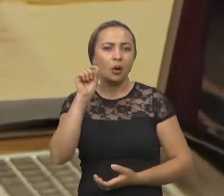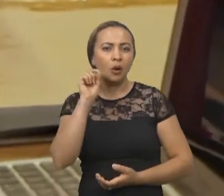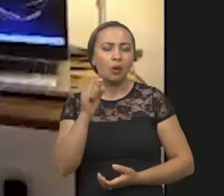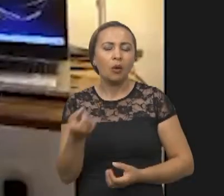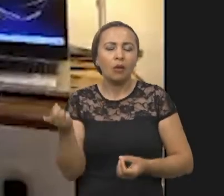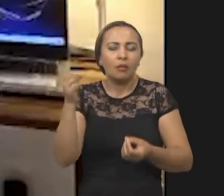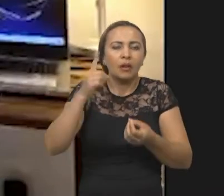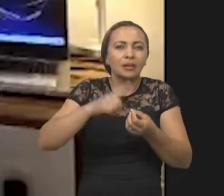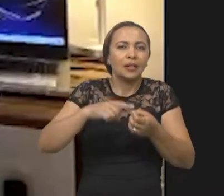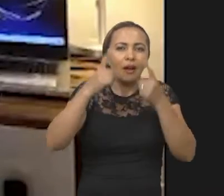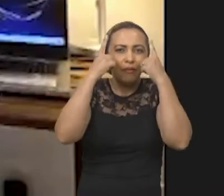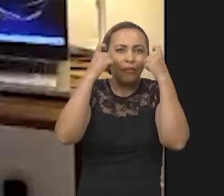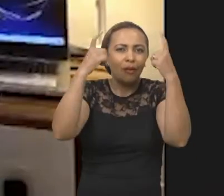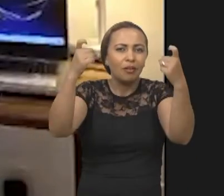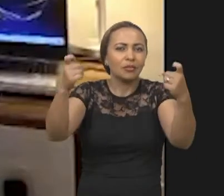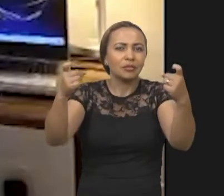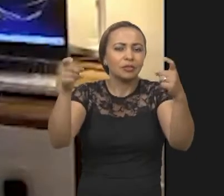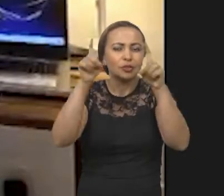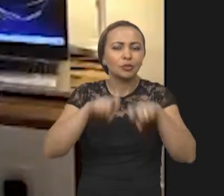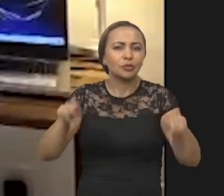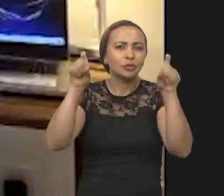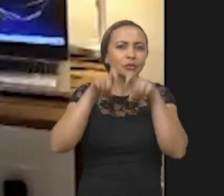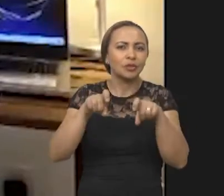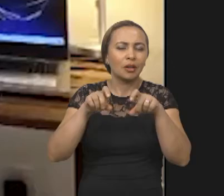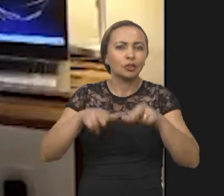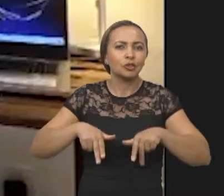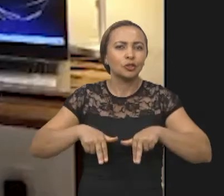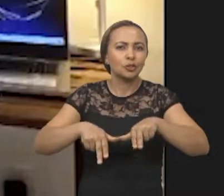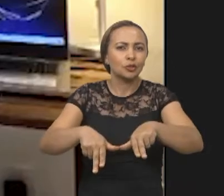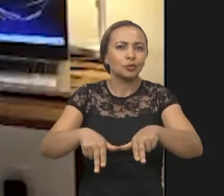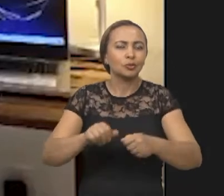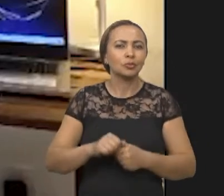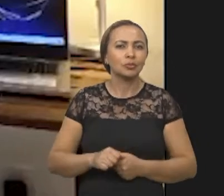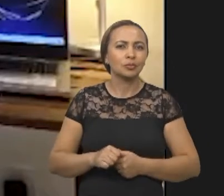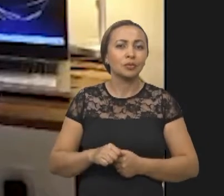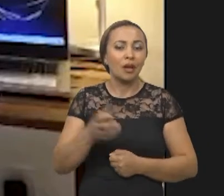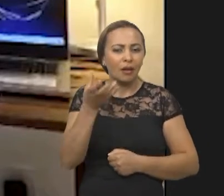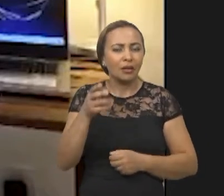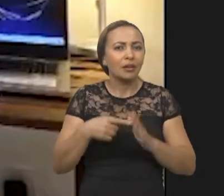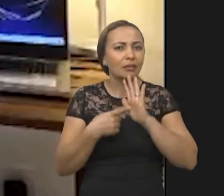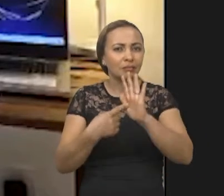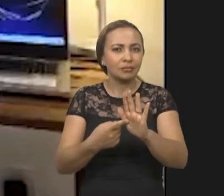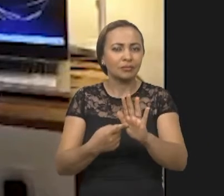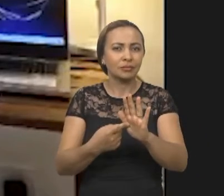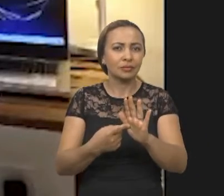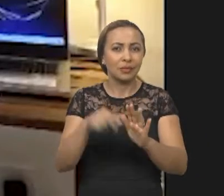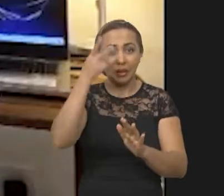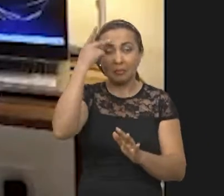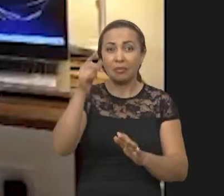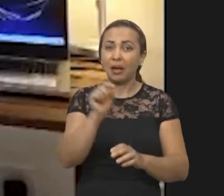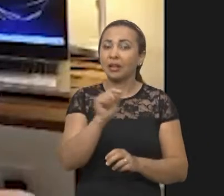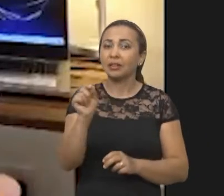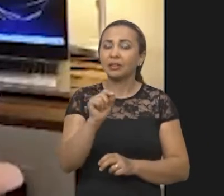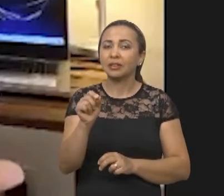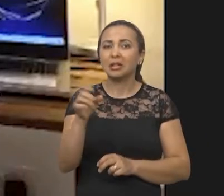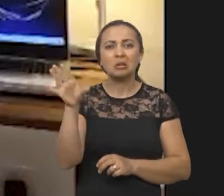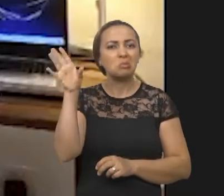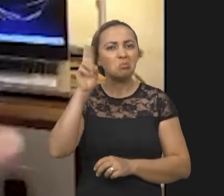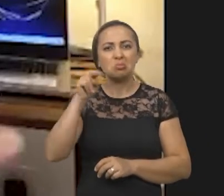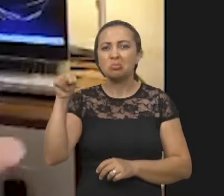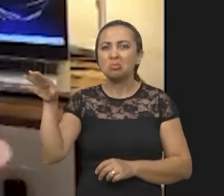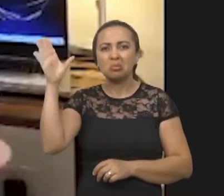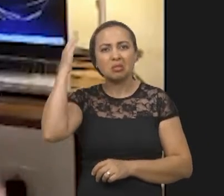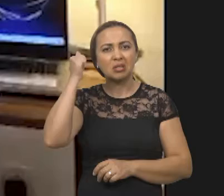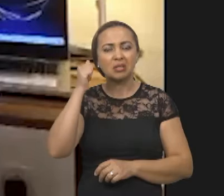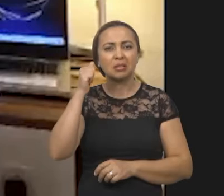O que vem a ser violência digital de gênero? Queria apresentar para quem ainda nunca